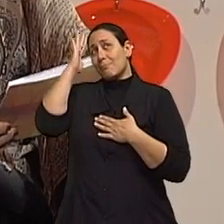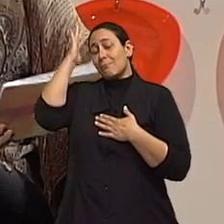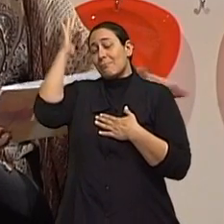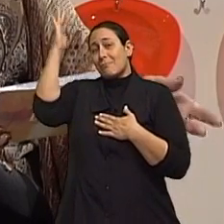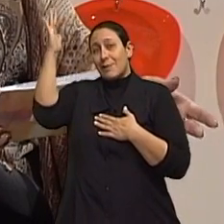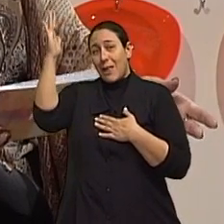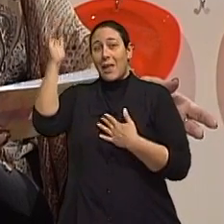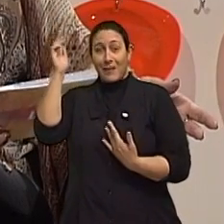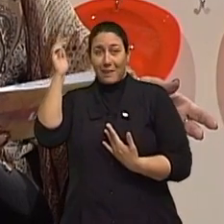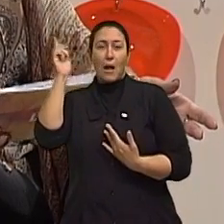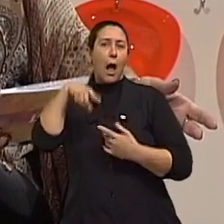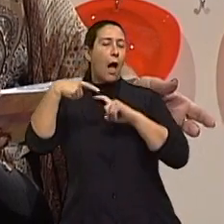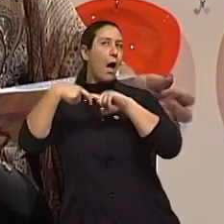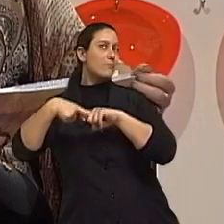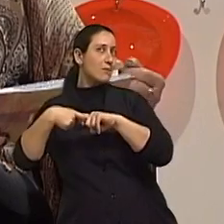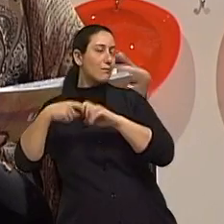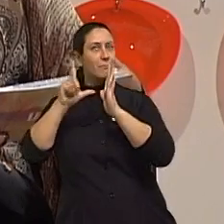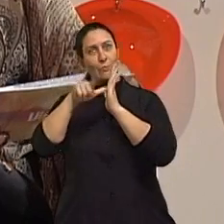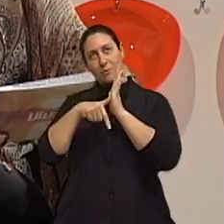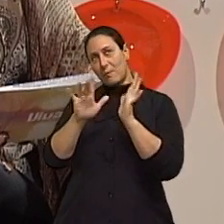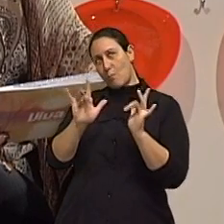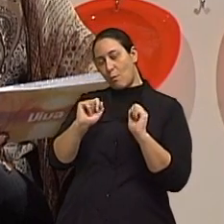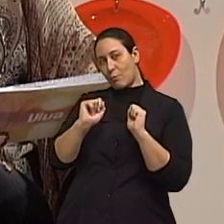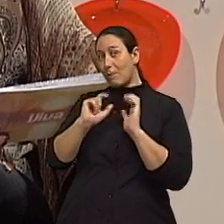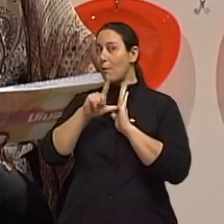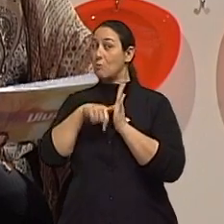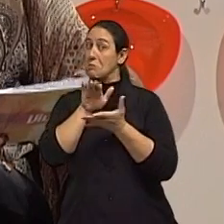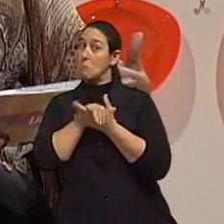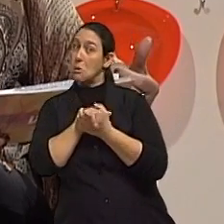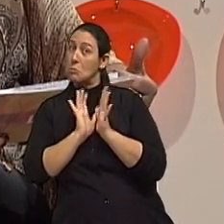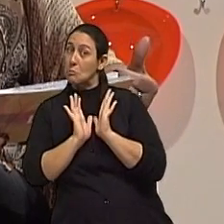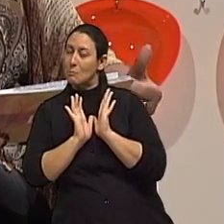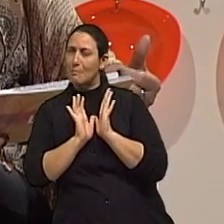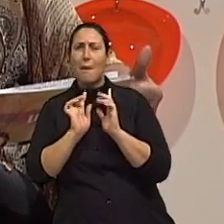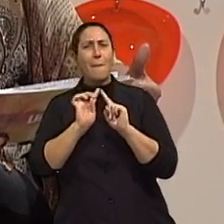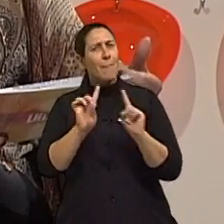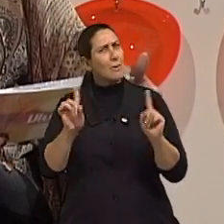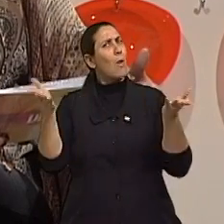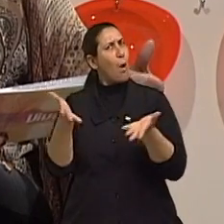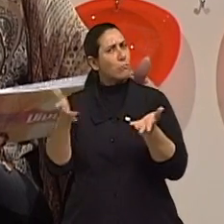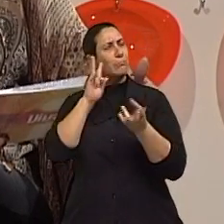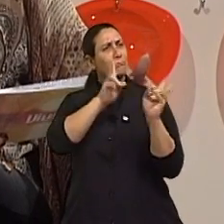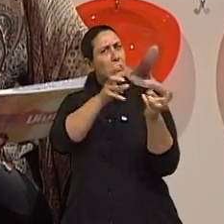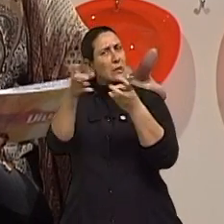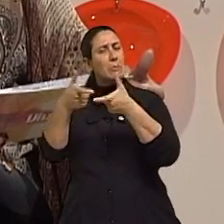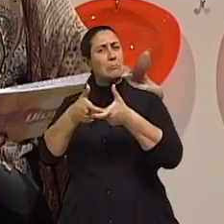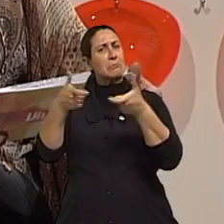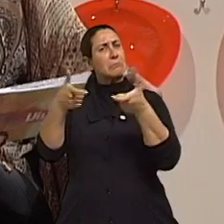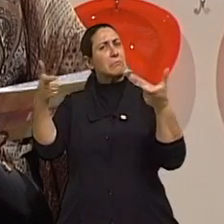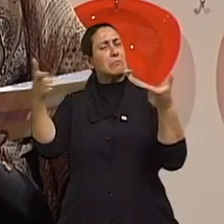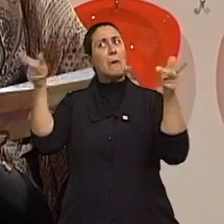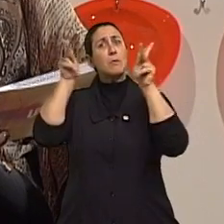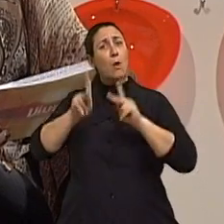no ar. Da amizade ao namoro, depois poderá vir o casamento. E hoje é cada vez mais comum pessoas